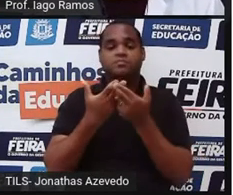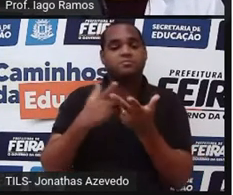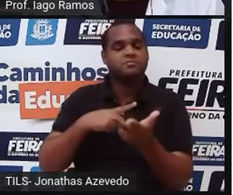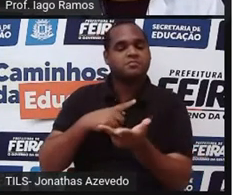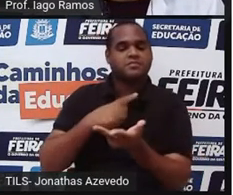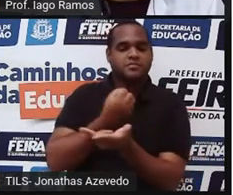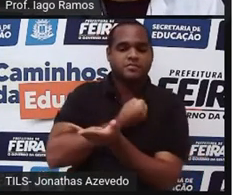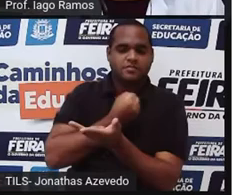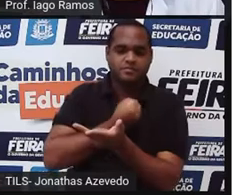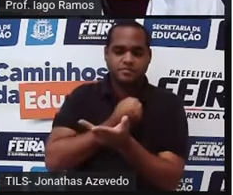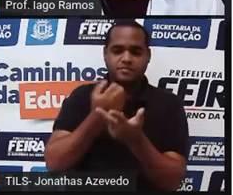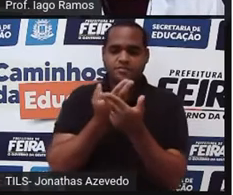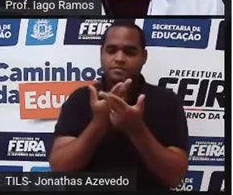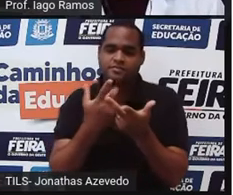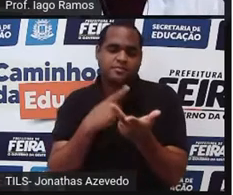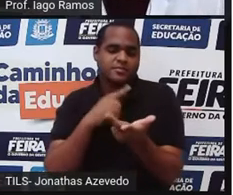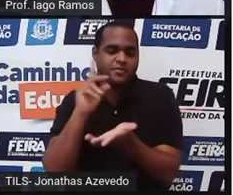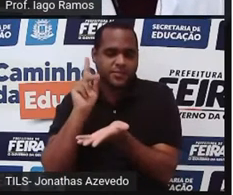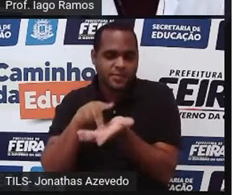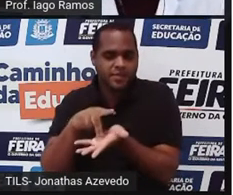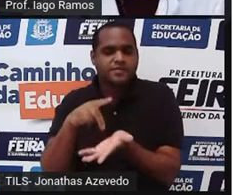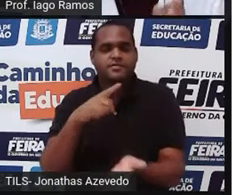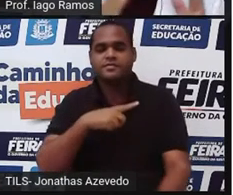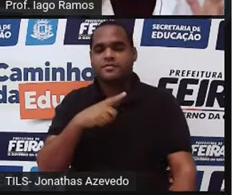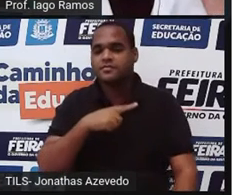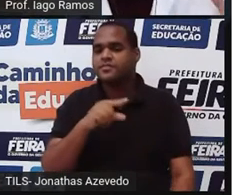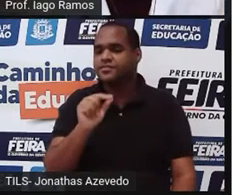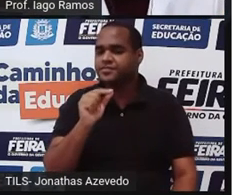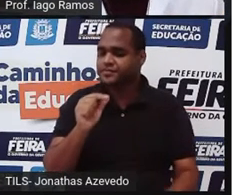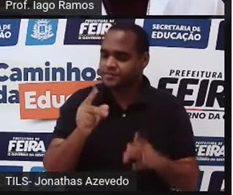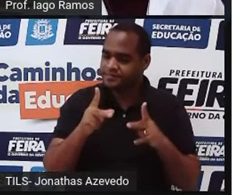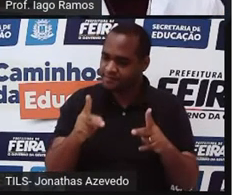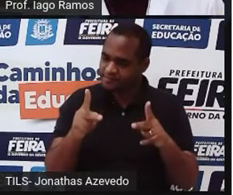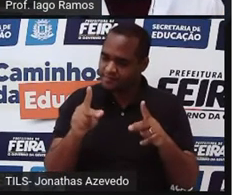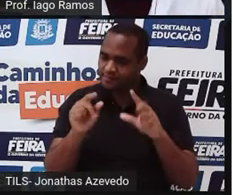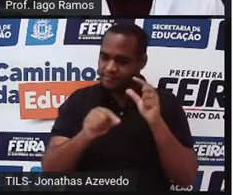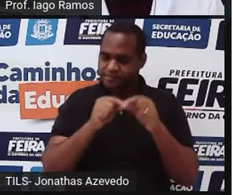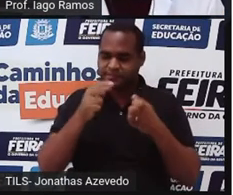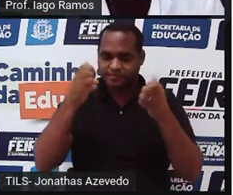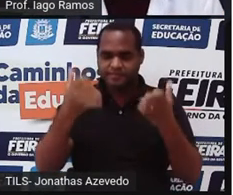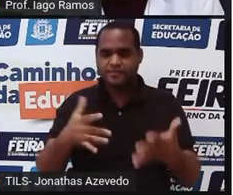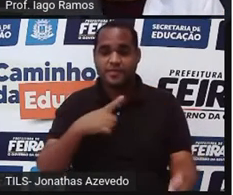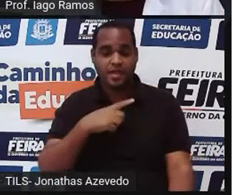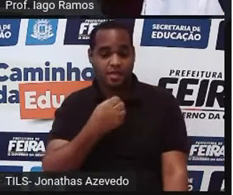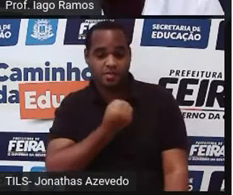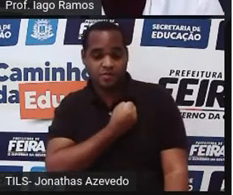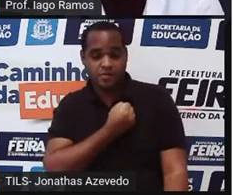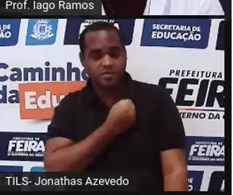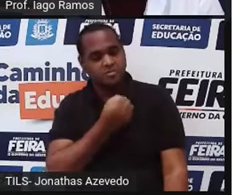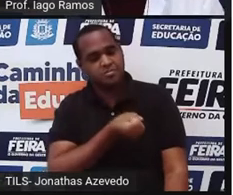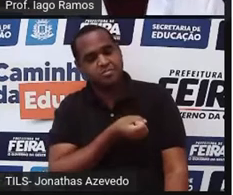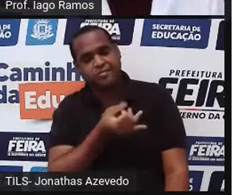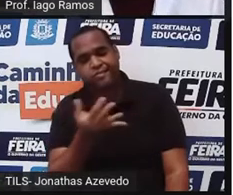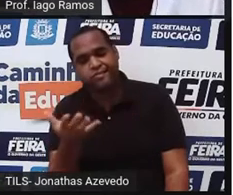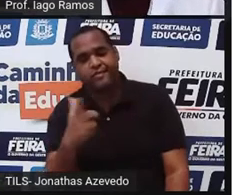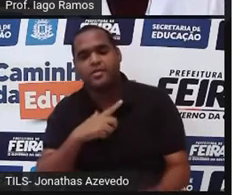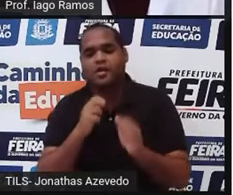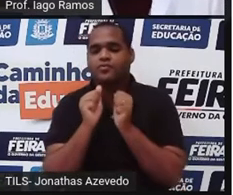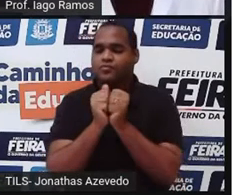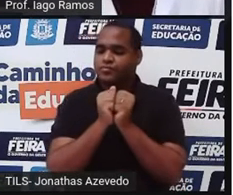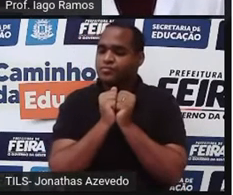reais, certo? E a gente vai dar continuidade aqui e agora juntos, beleza?